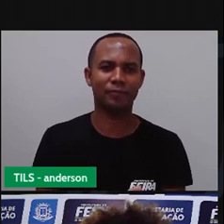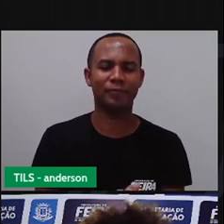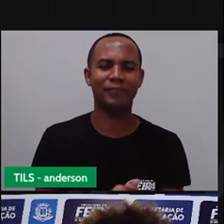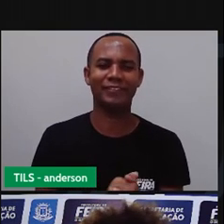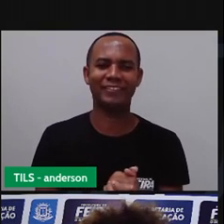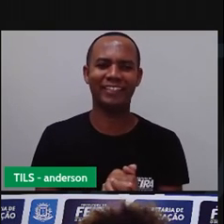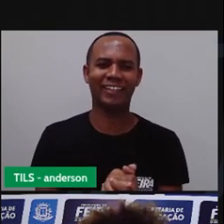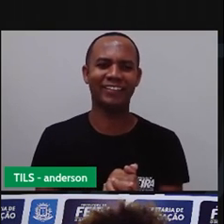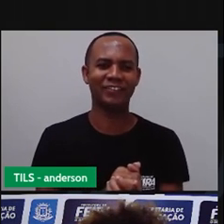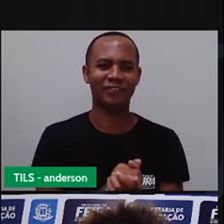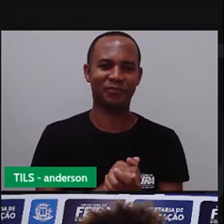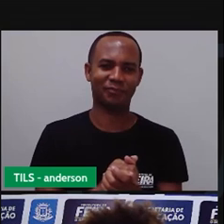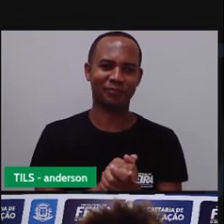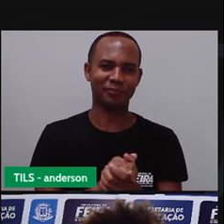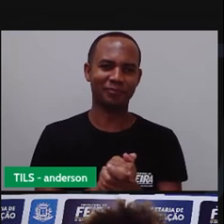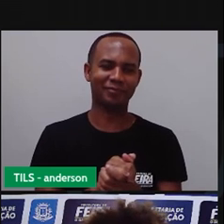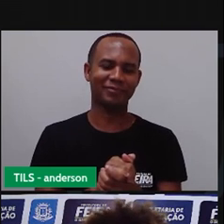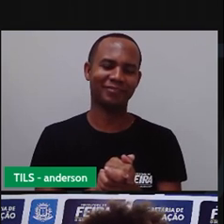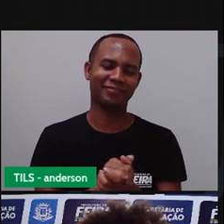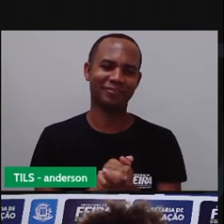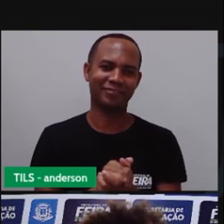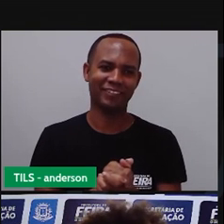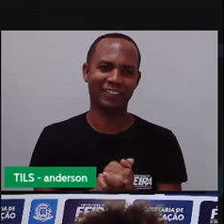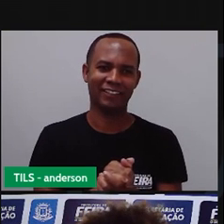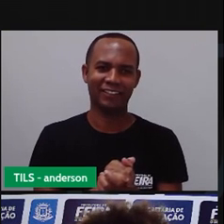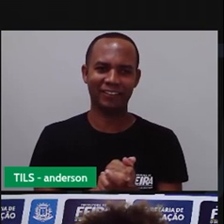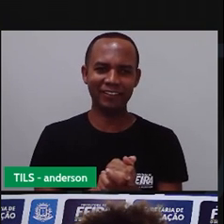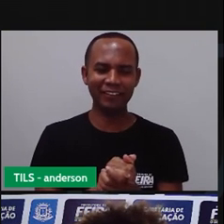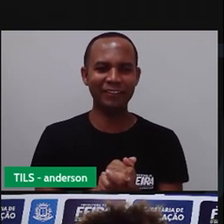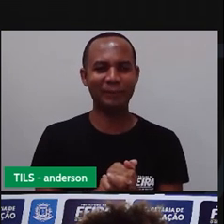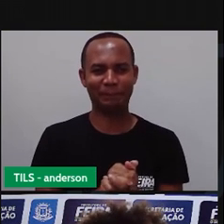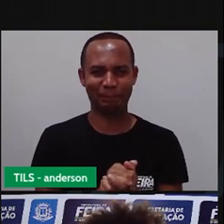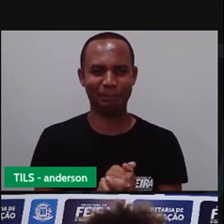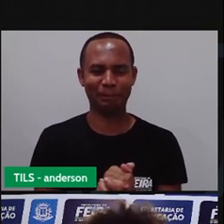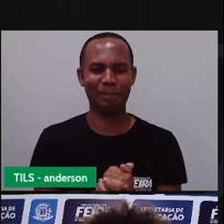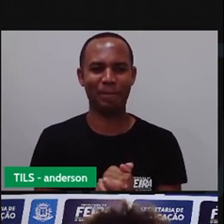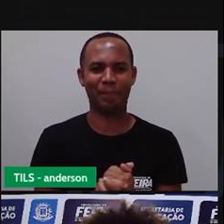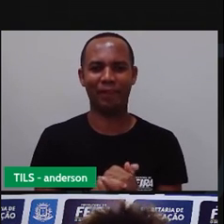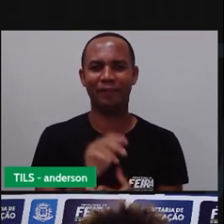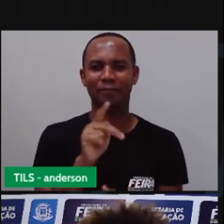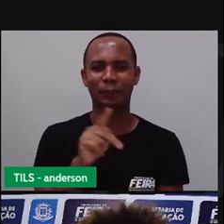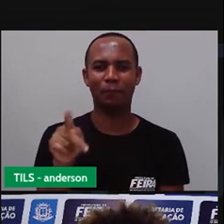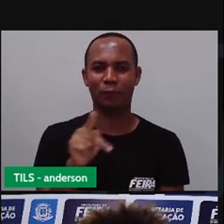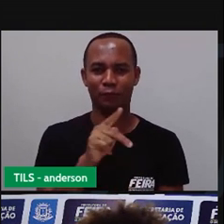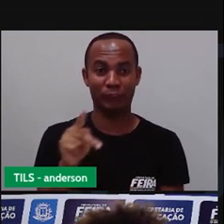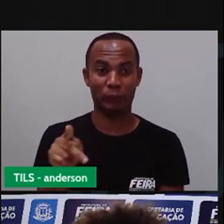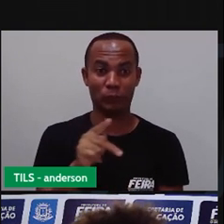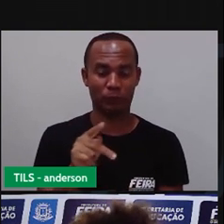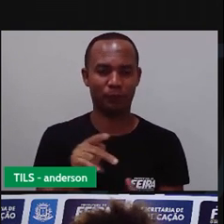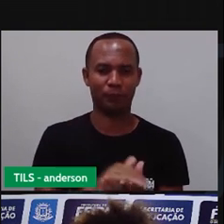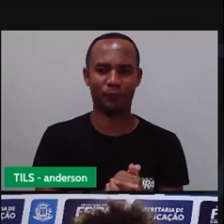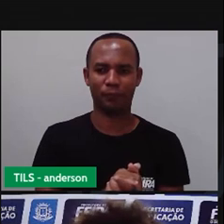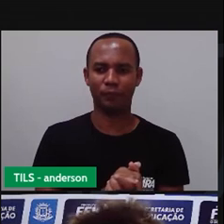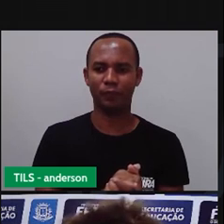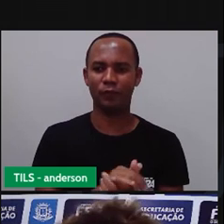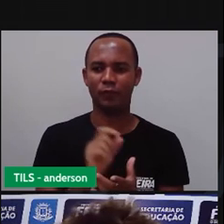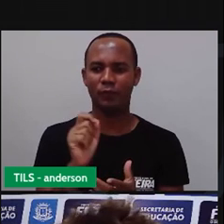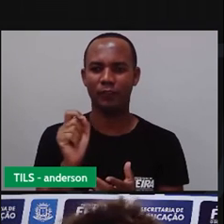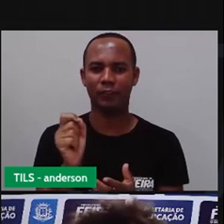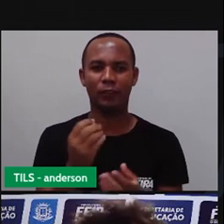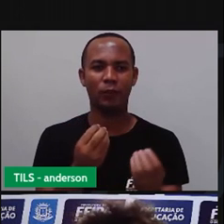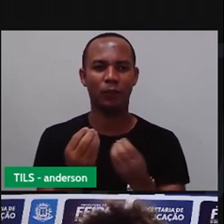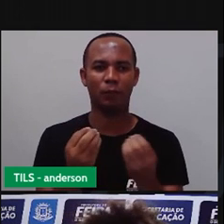cansado, gente Que já está Dando um jeito de escapulir Mas você não vai sair agora Professor Esse